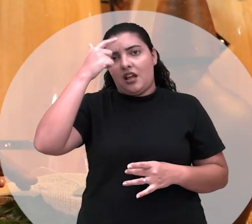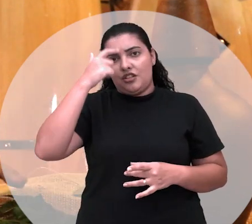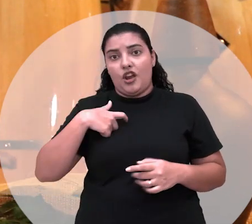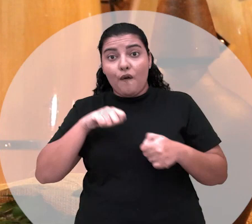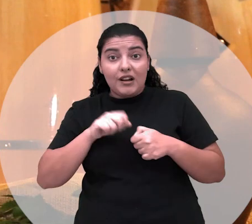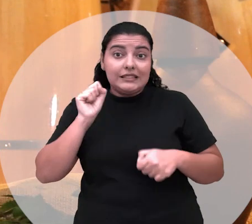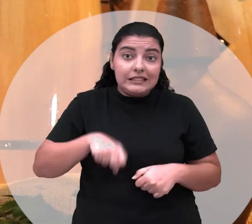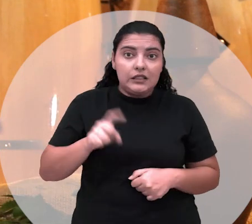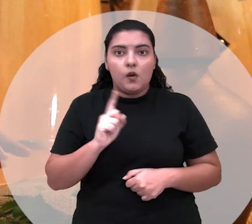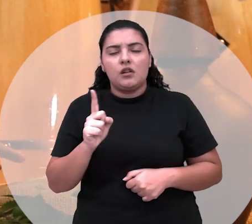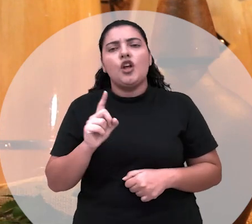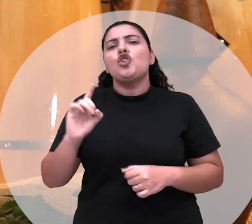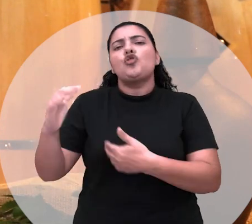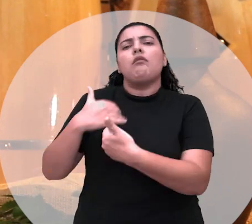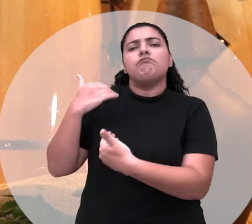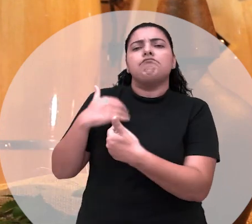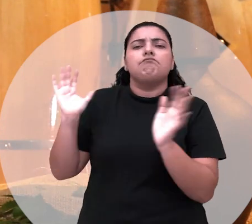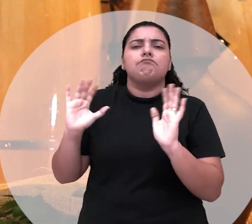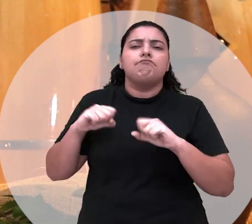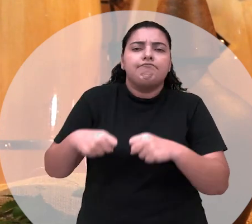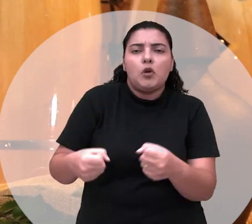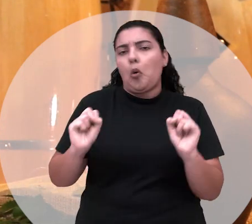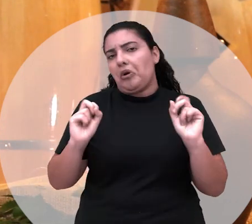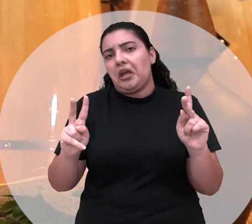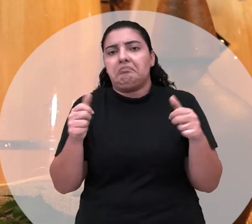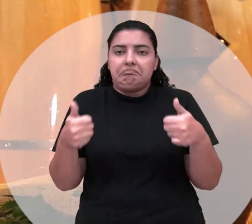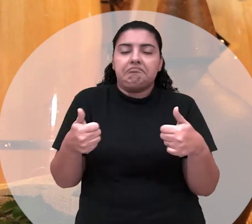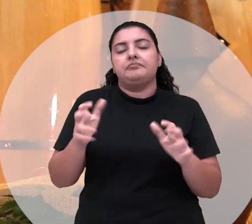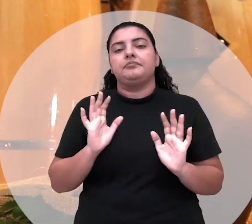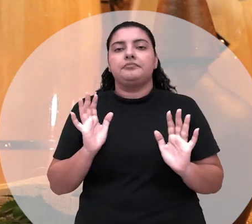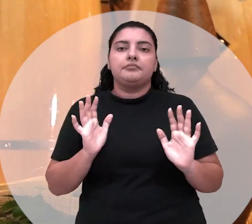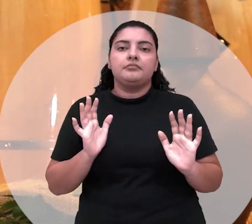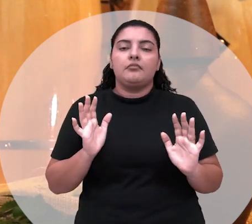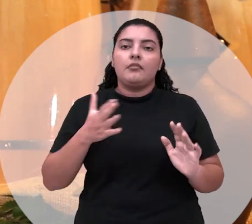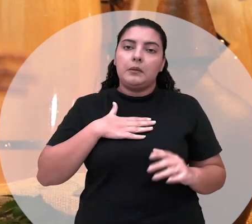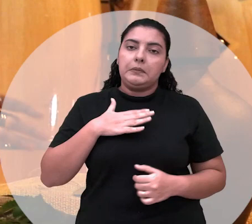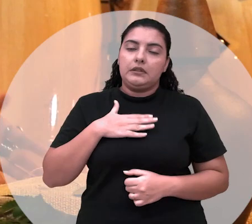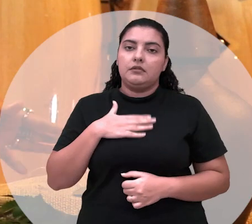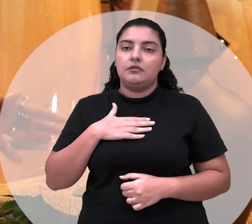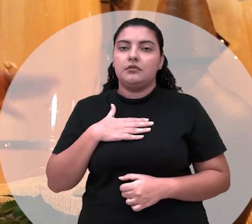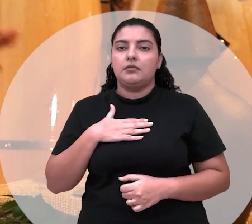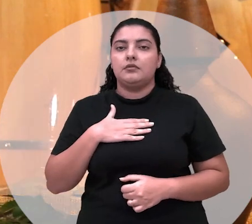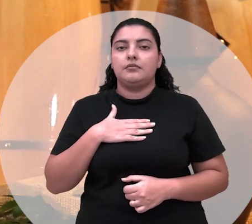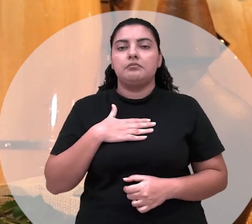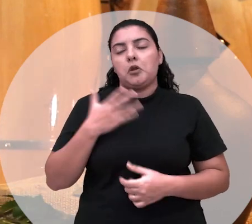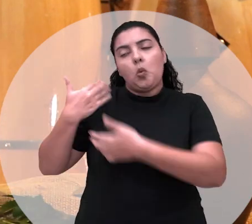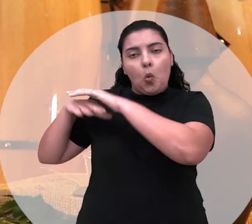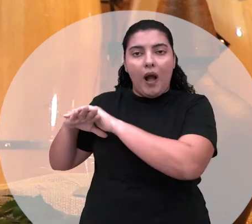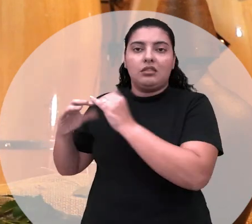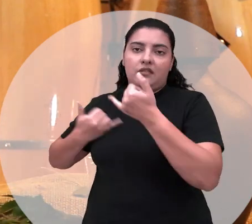eu faço. Se for só um recado pra mim, só saber, beleza, tá bom. Eu tenho na pasta que tem do esquecimento.